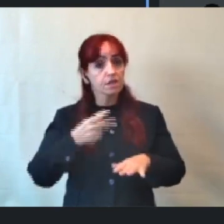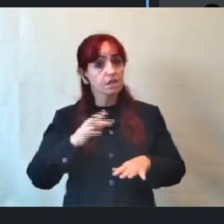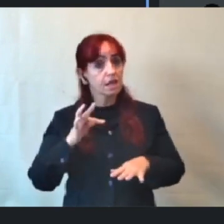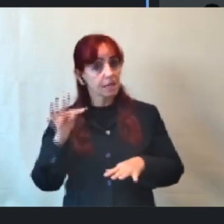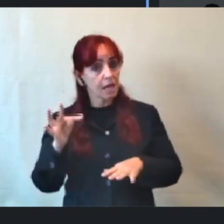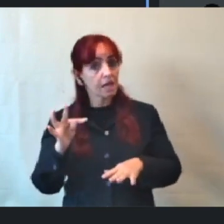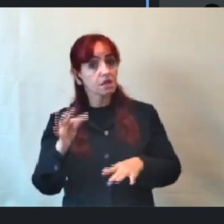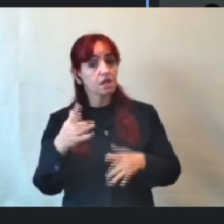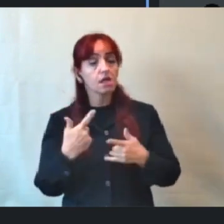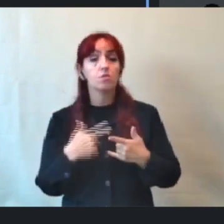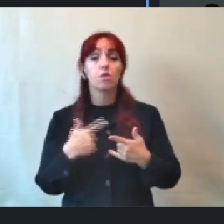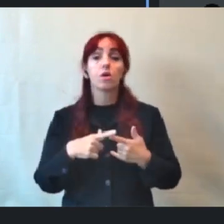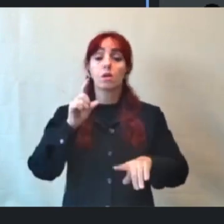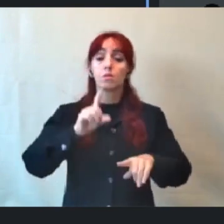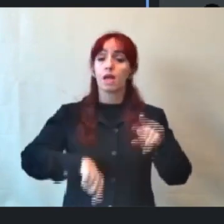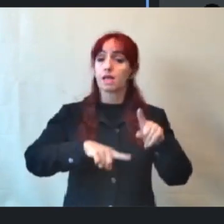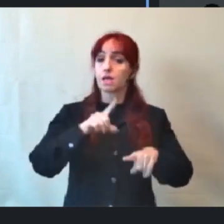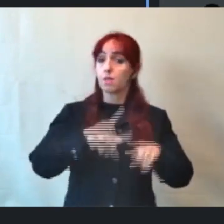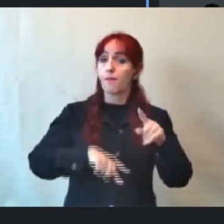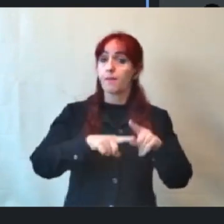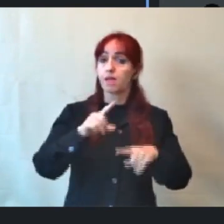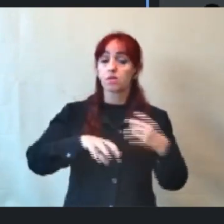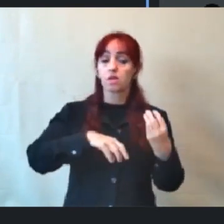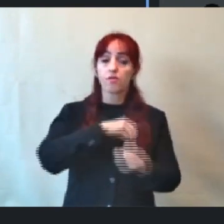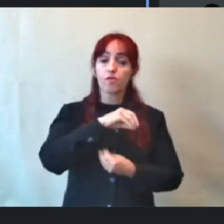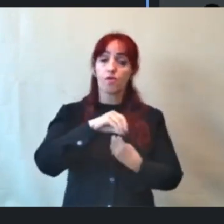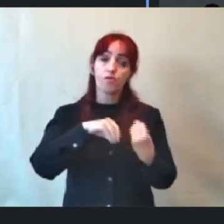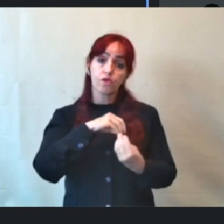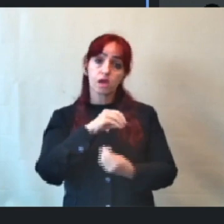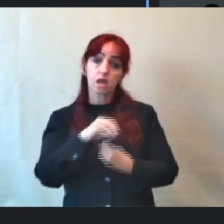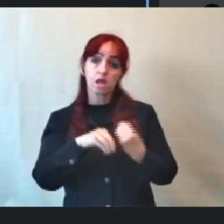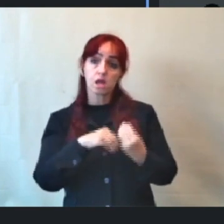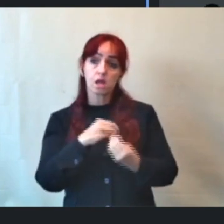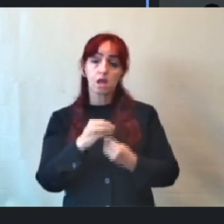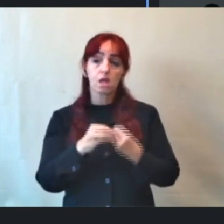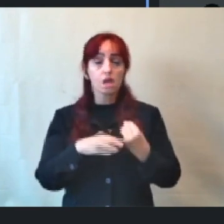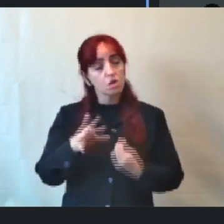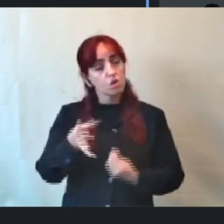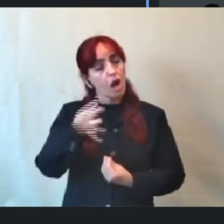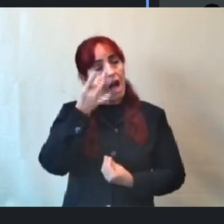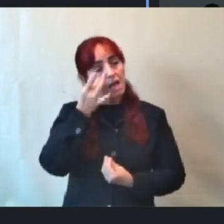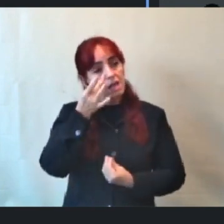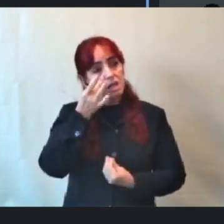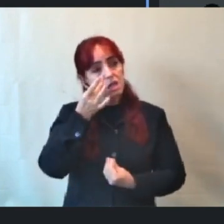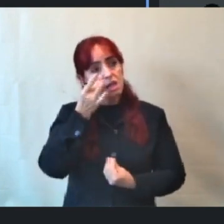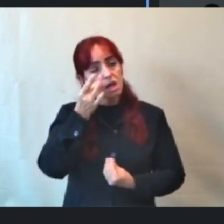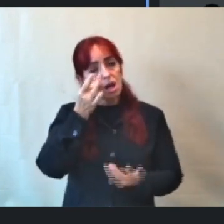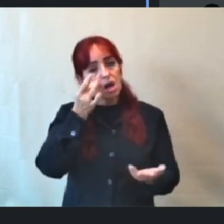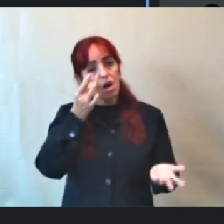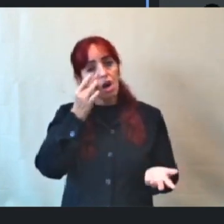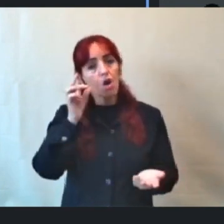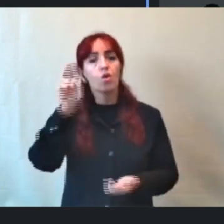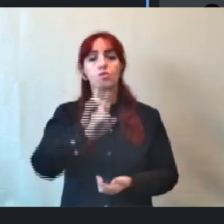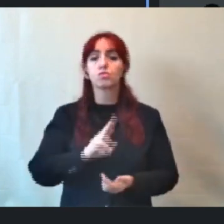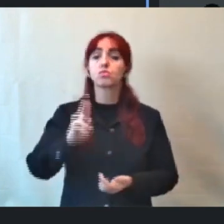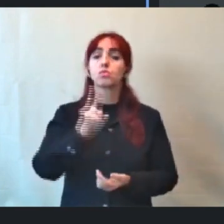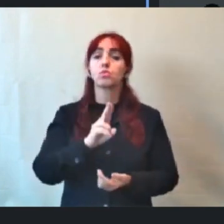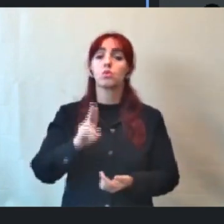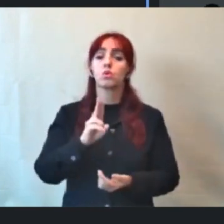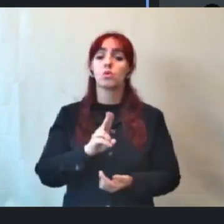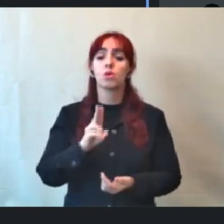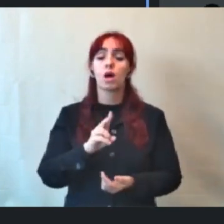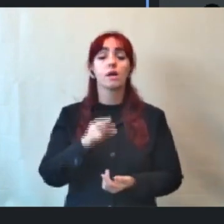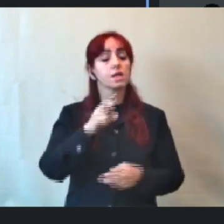mesmo aos equipamentos que estão envolvidos dando atenção aos usuários desses